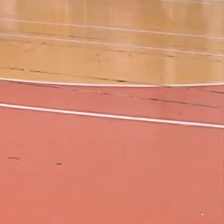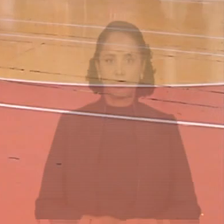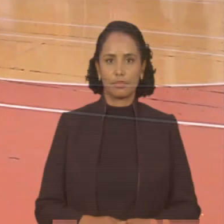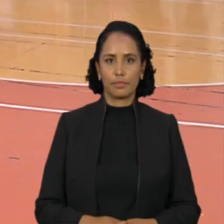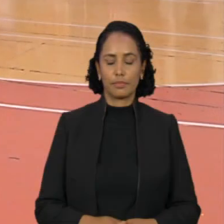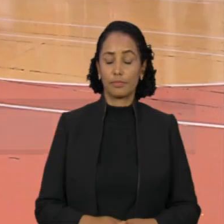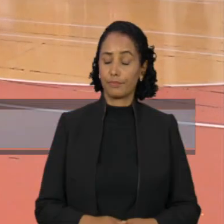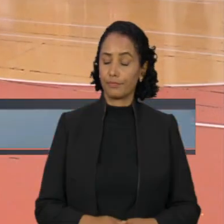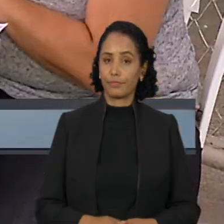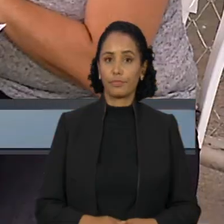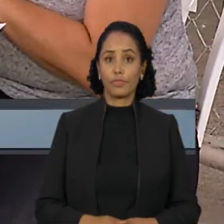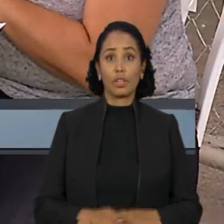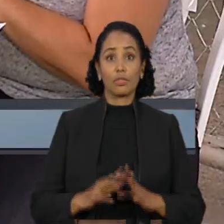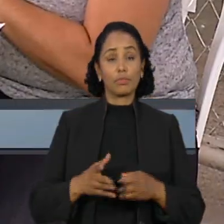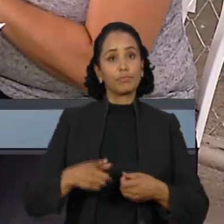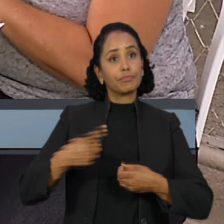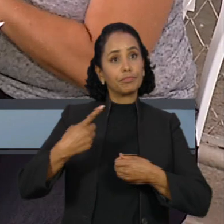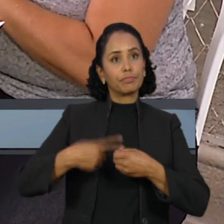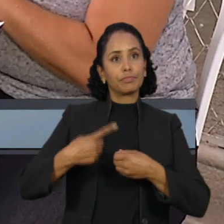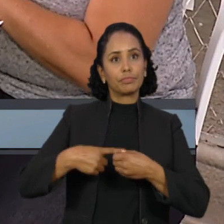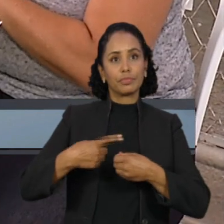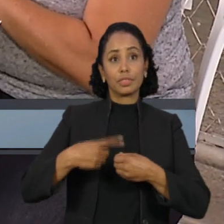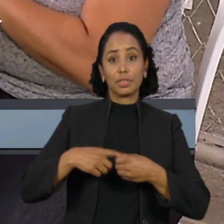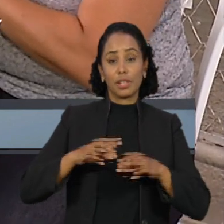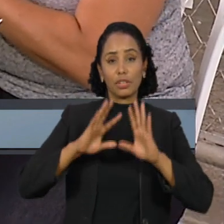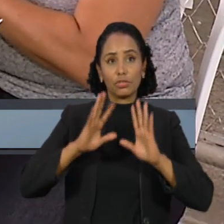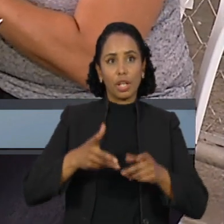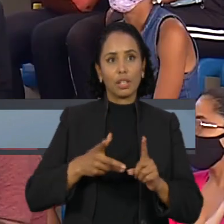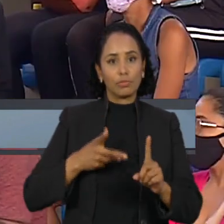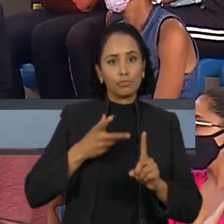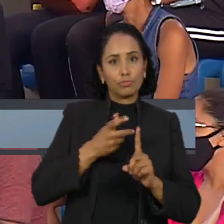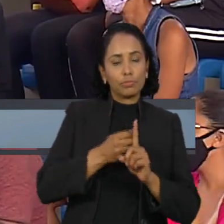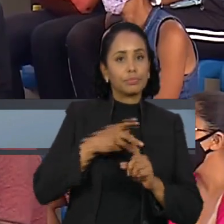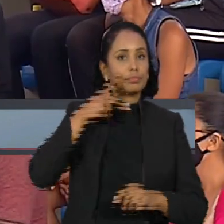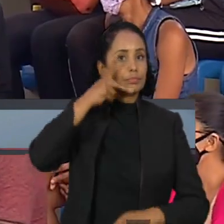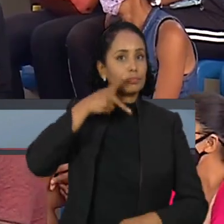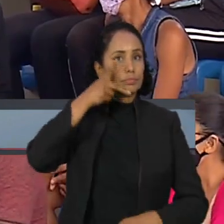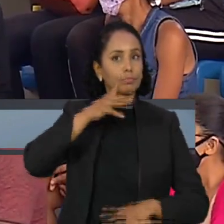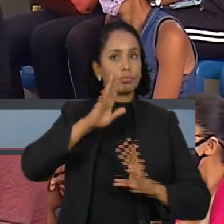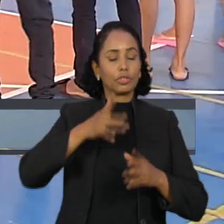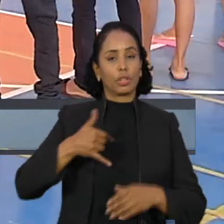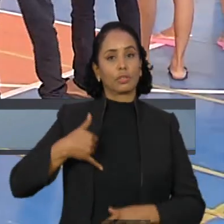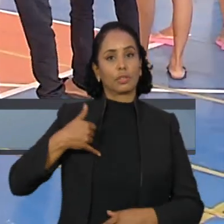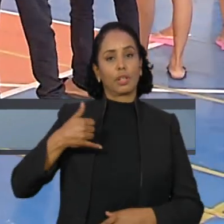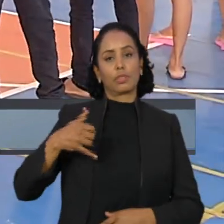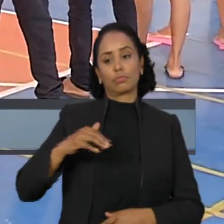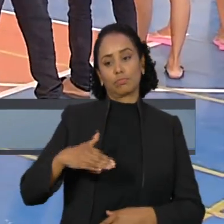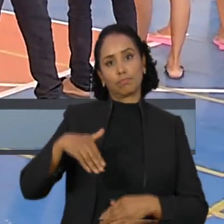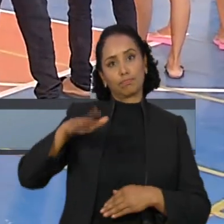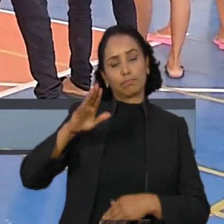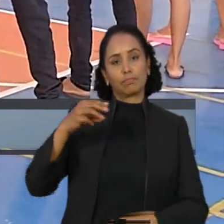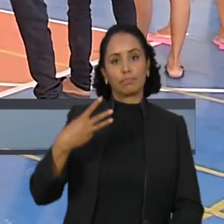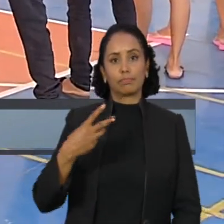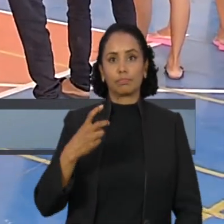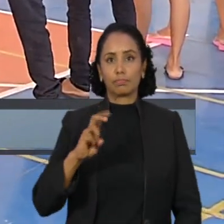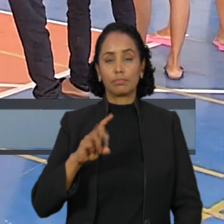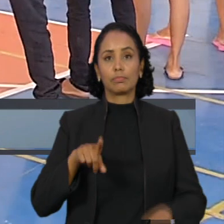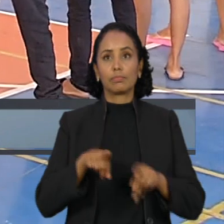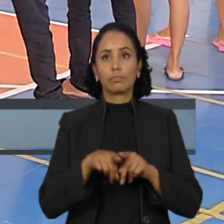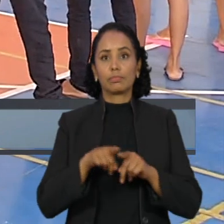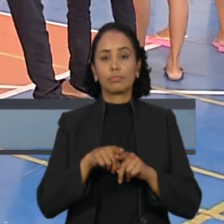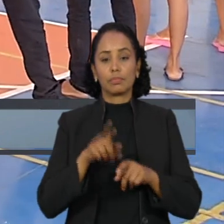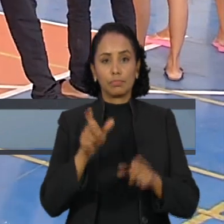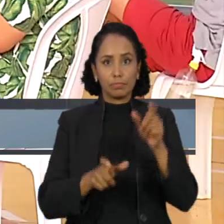A cidade de Timon inicia a imunização das pessoas com idade superior a 35 anos ou do público com idade